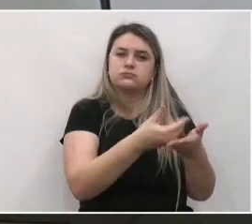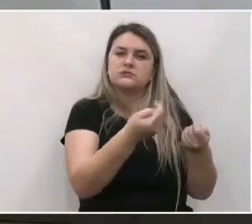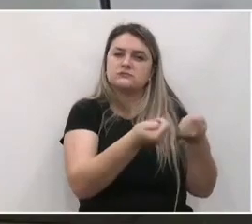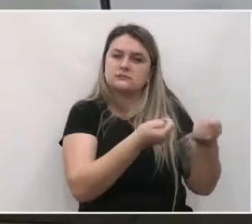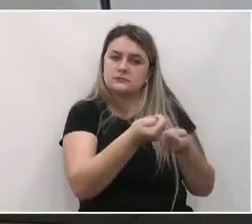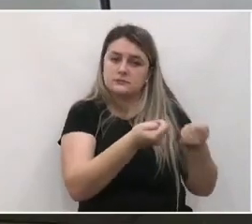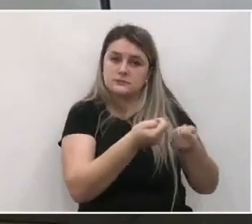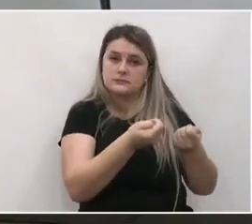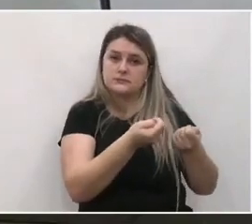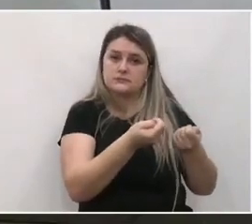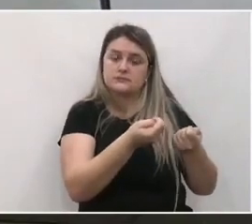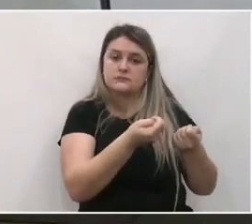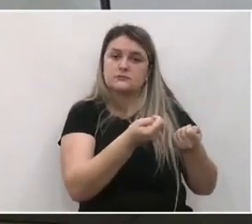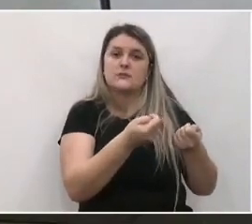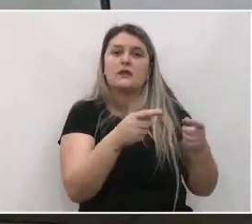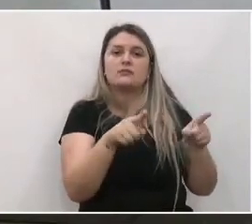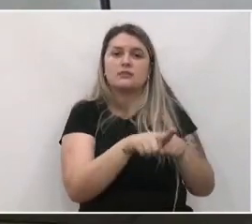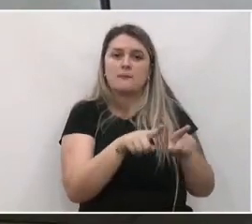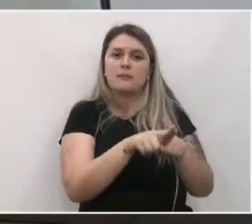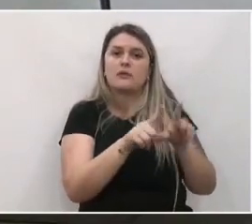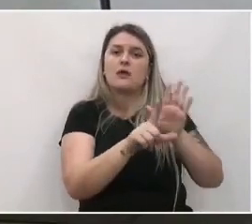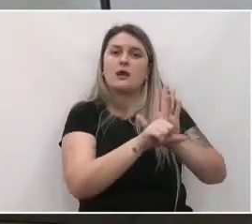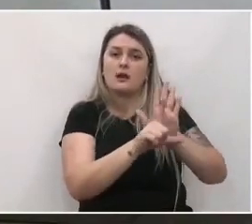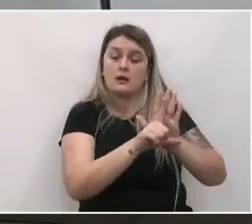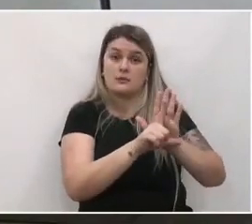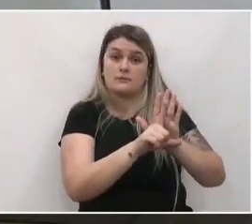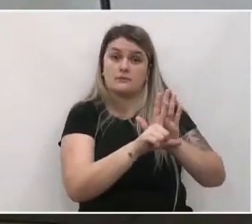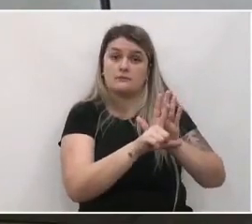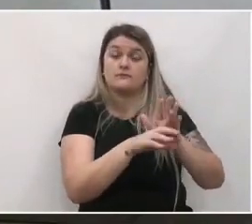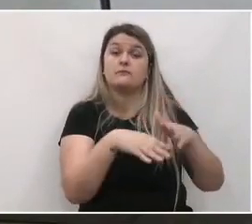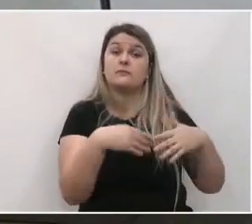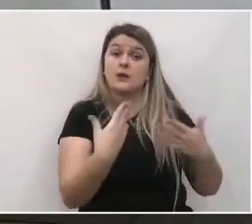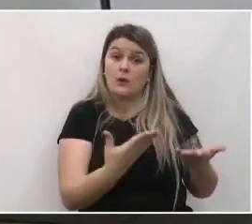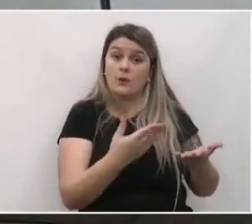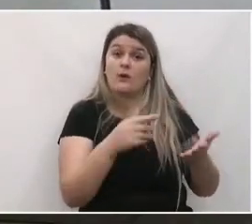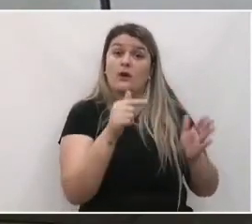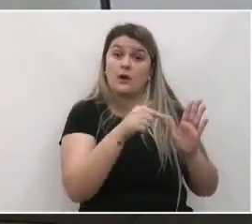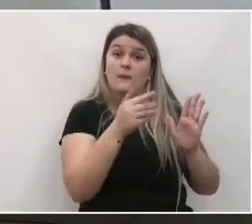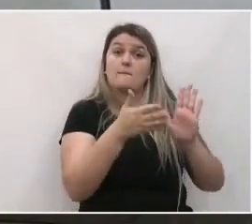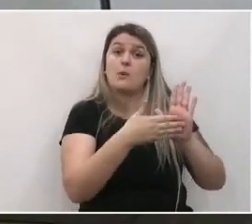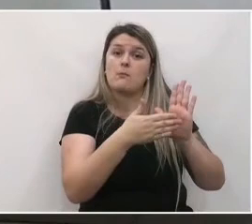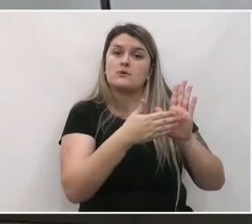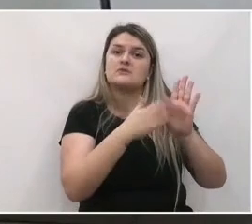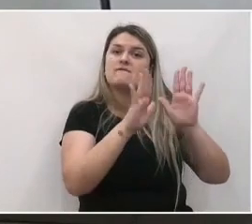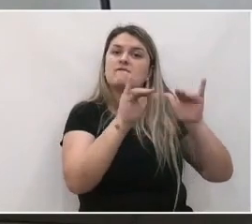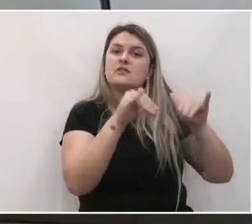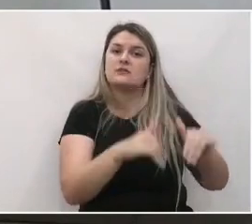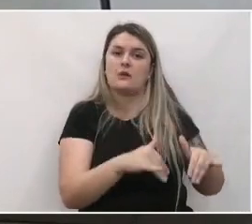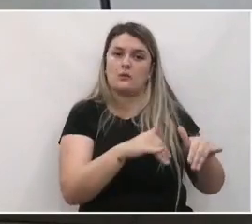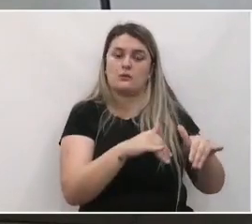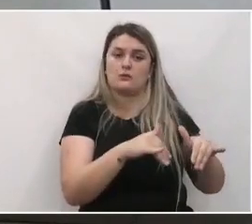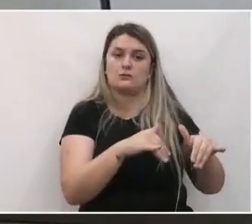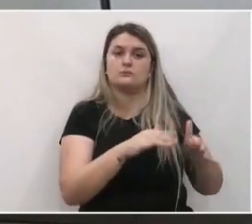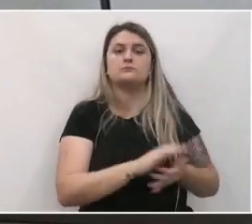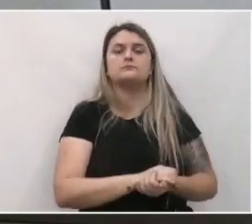institucionalização e as minutas de lei. Ou seja, aí é que é a proposta final do plano. O que é importante